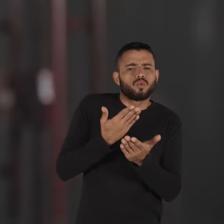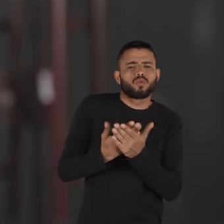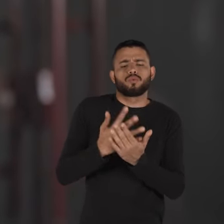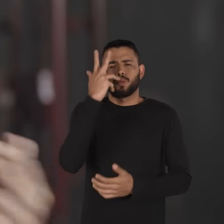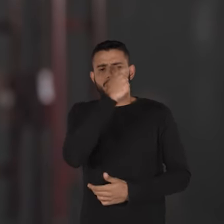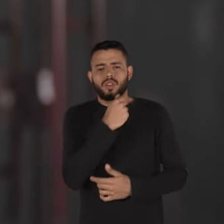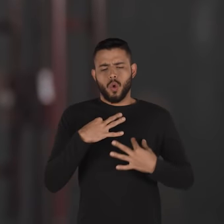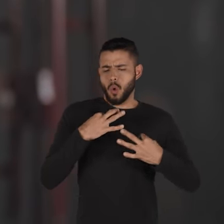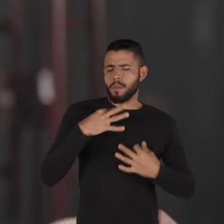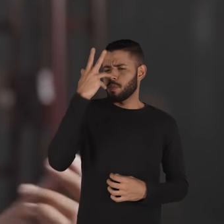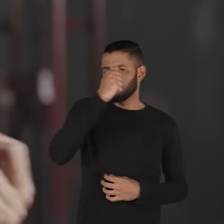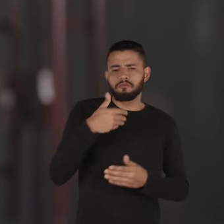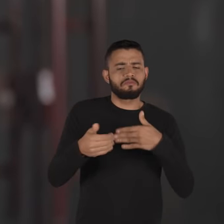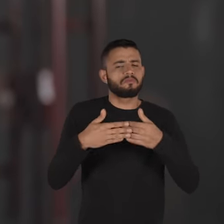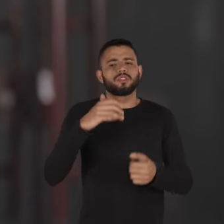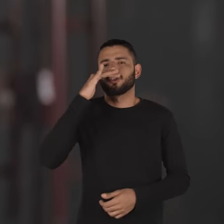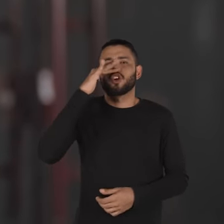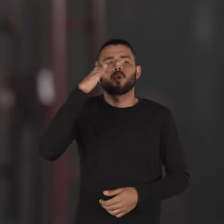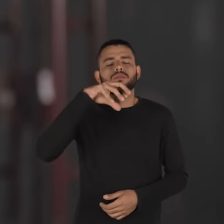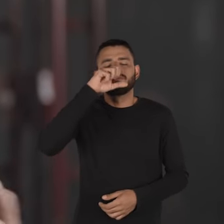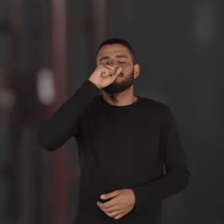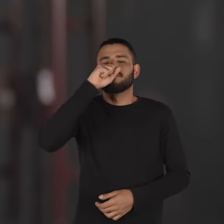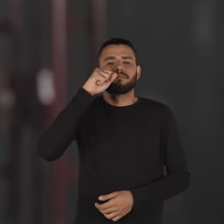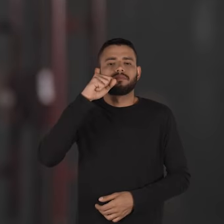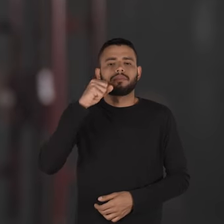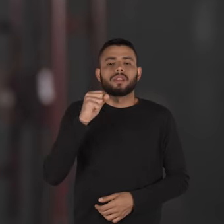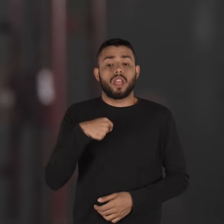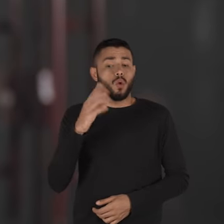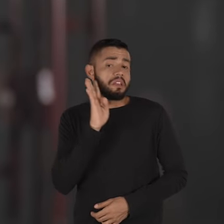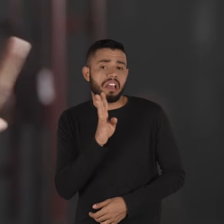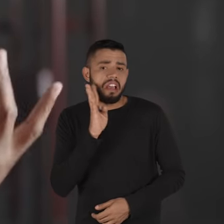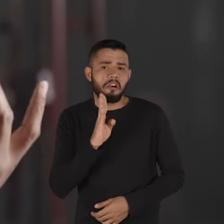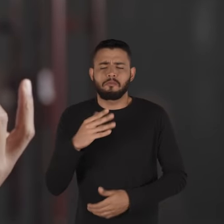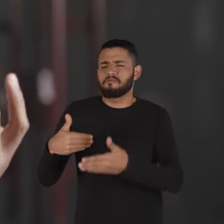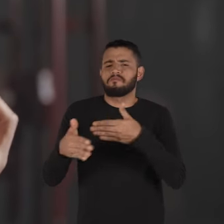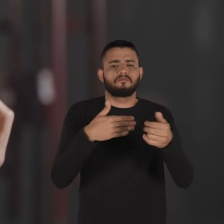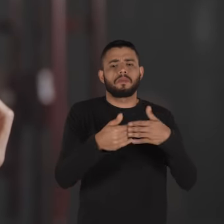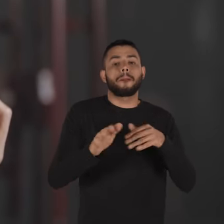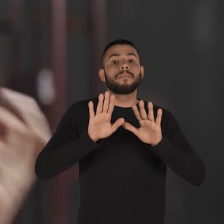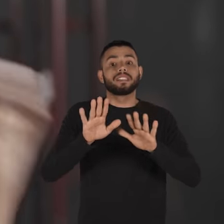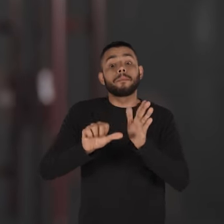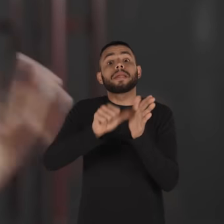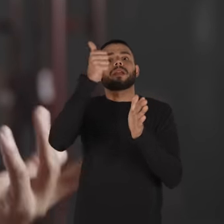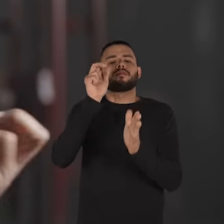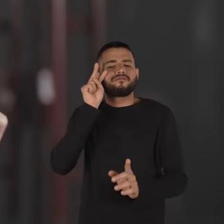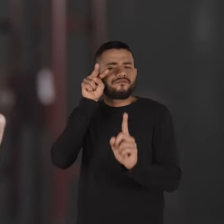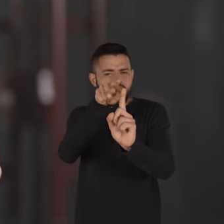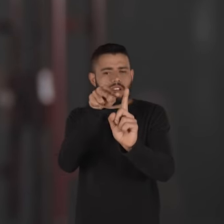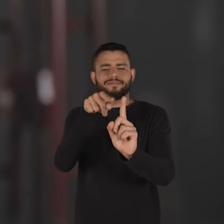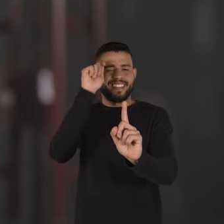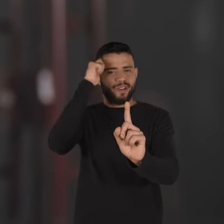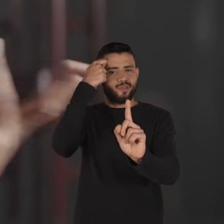quão bonita eu sou, de quão bem vestido eu sou, de quão cheiroso eu sou, de quão legal eu sou, isso vem antes de mim.